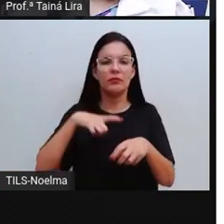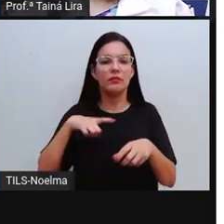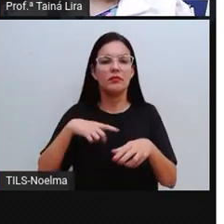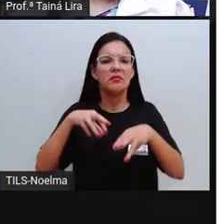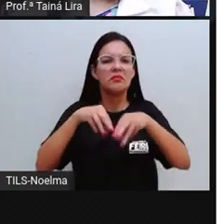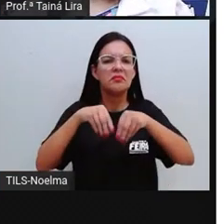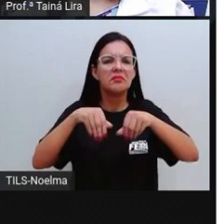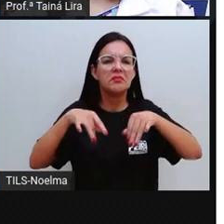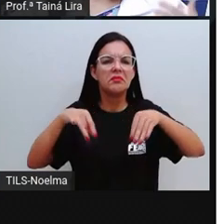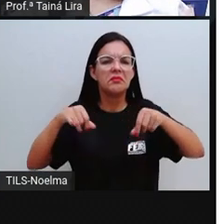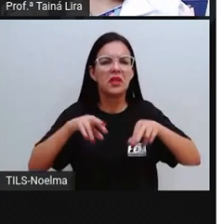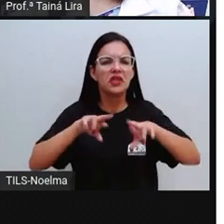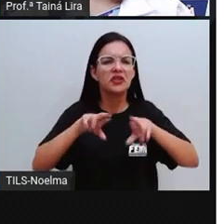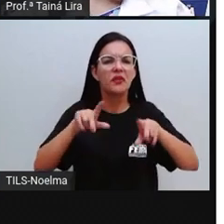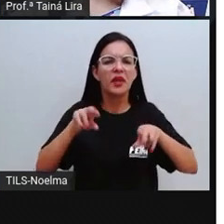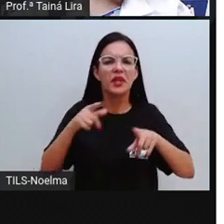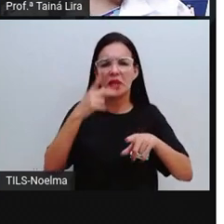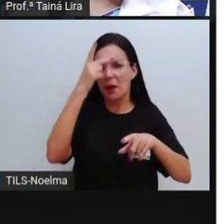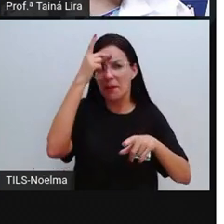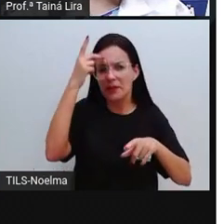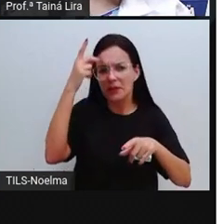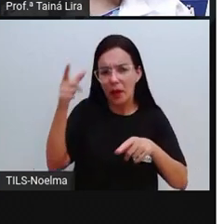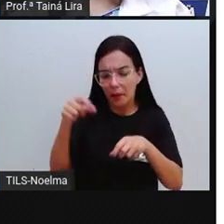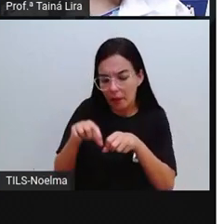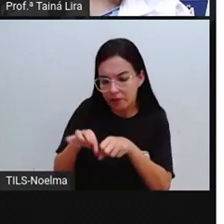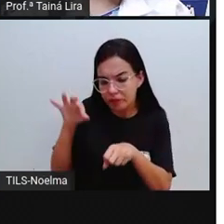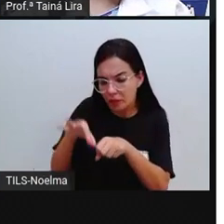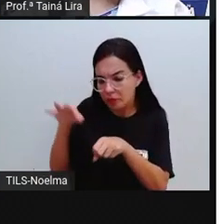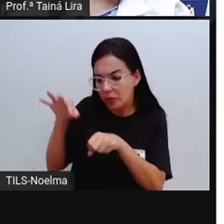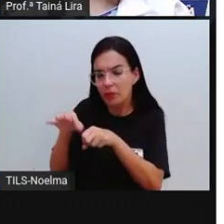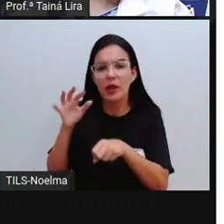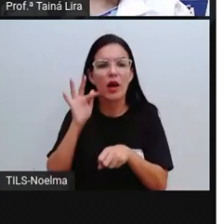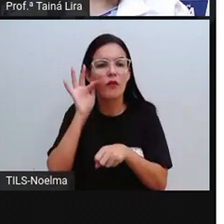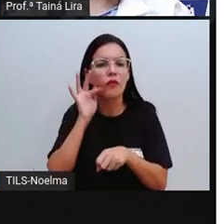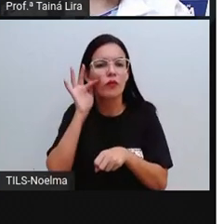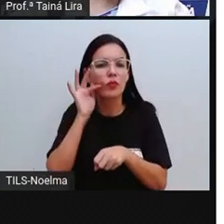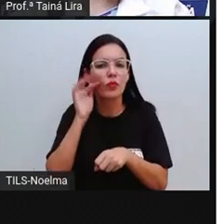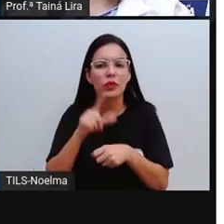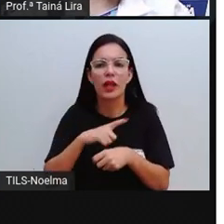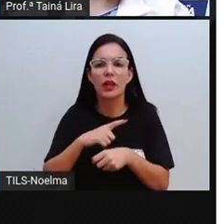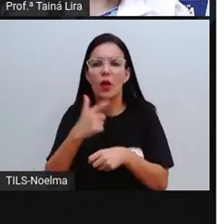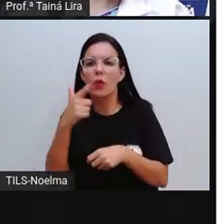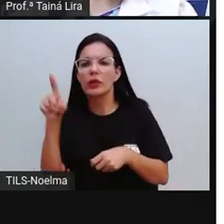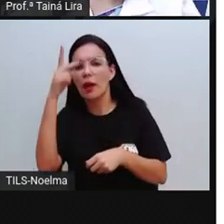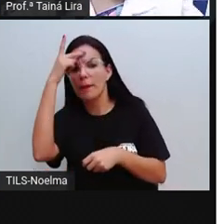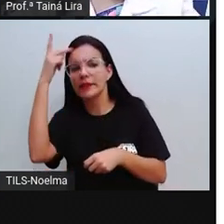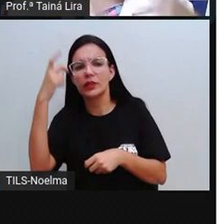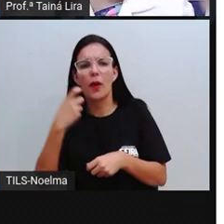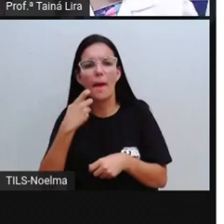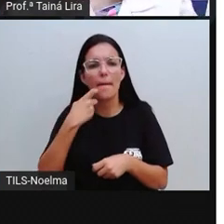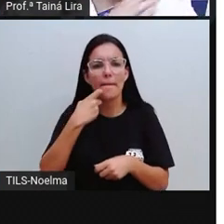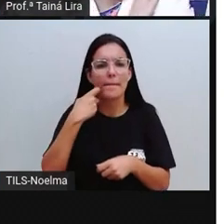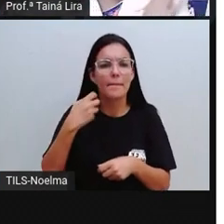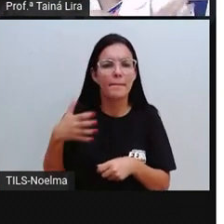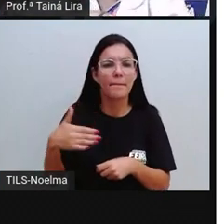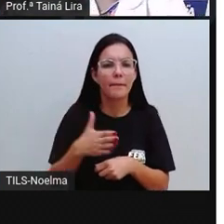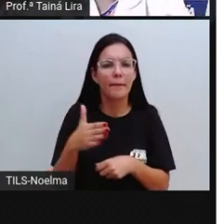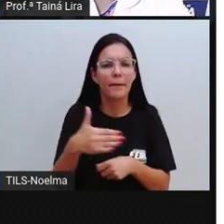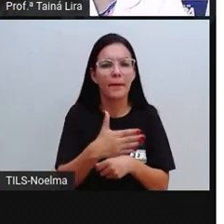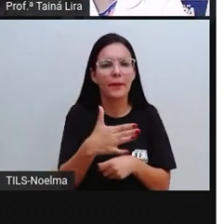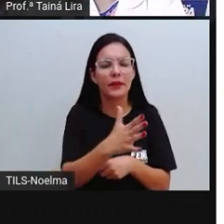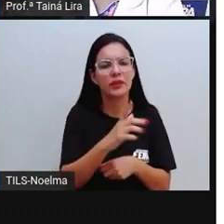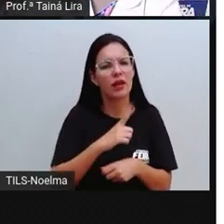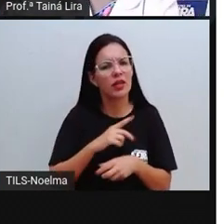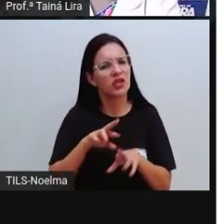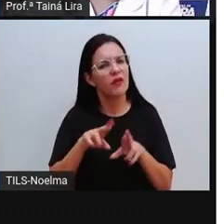Está diferente daqui do rapaz que está pegando essas frutas, aqui já tem outra pessoa pegando peixe. Por que essas imagens são tão diferentes? PRO,